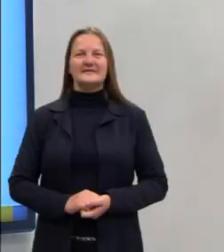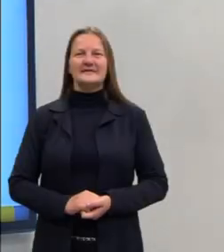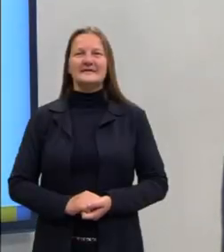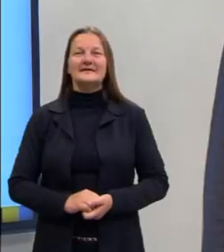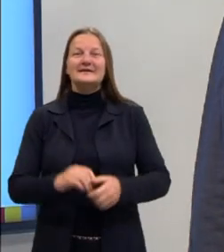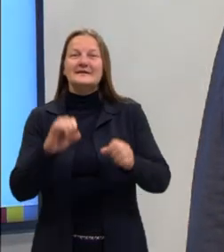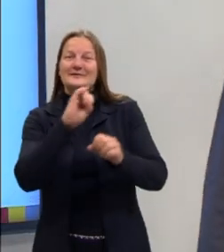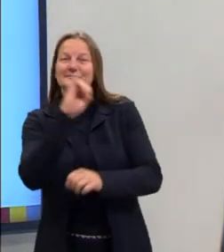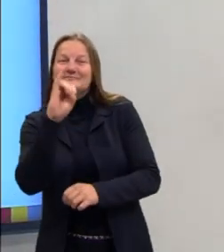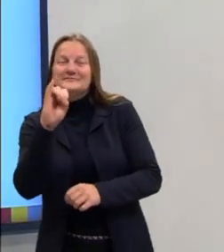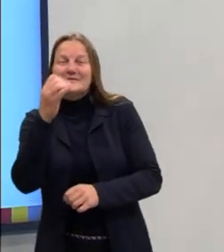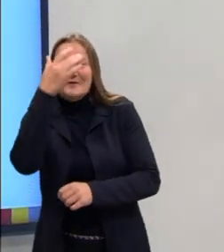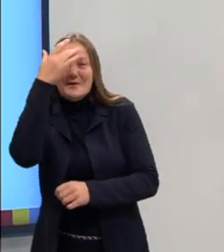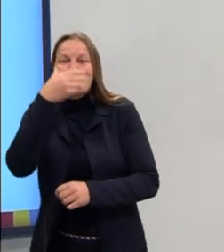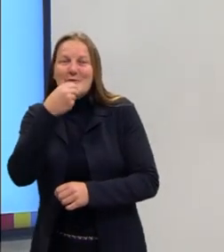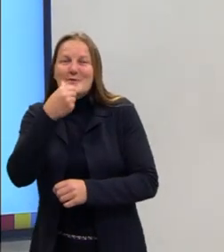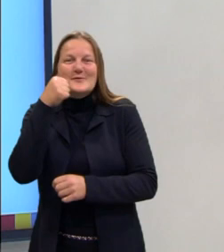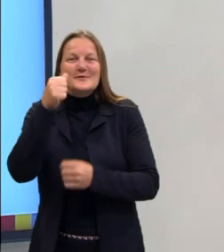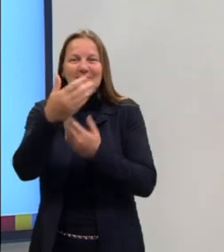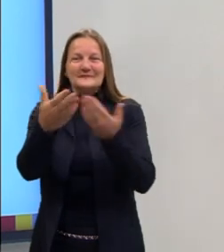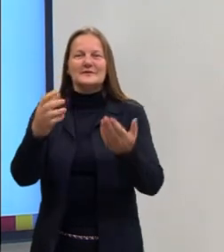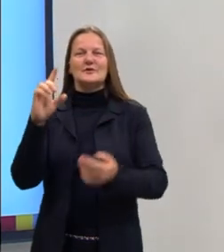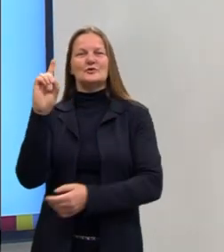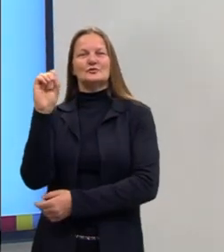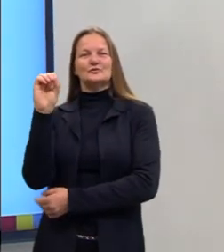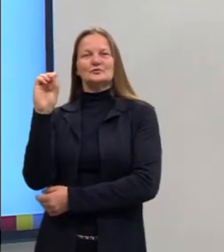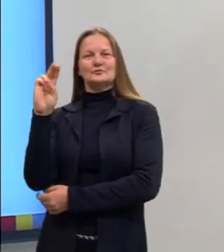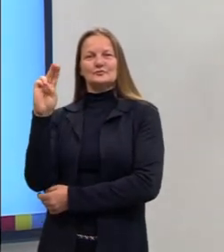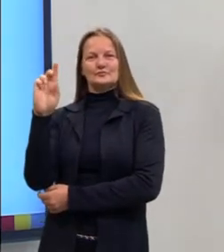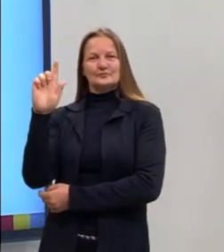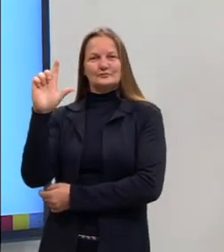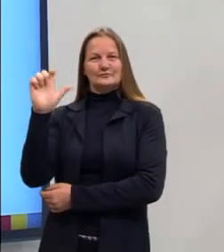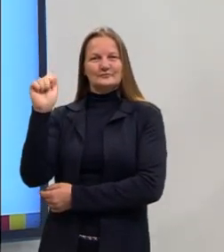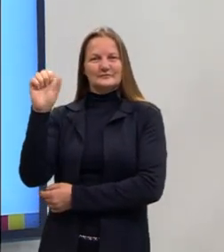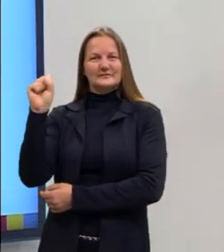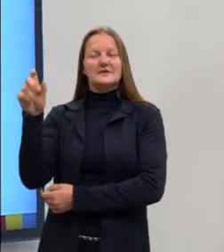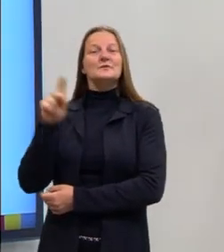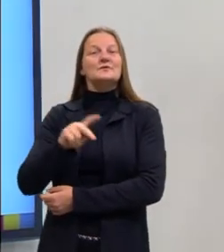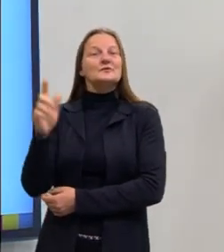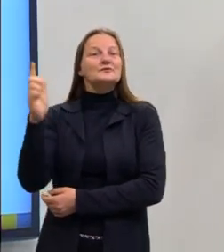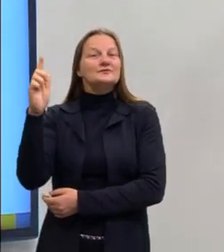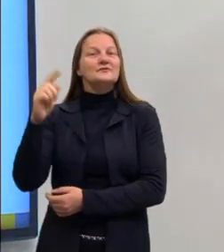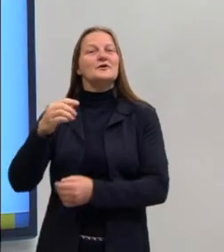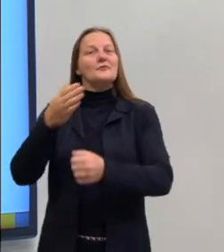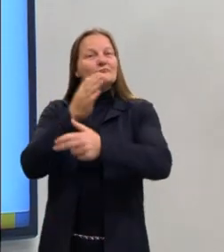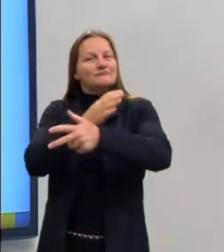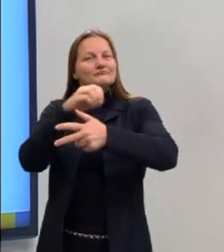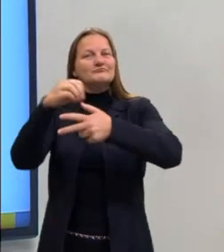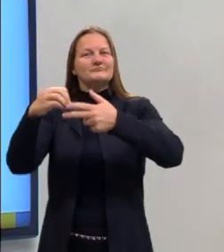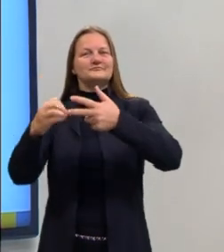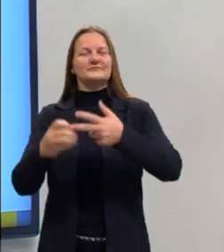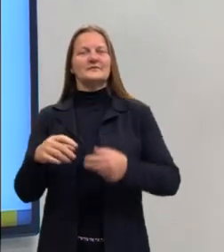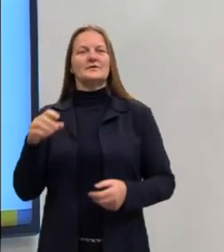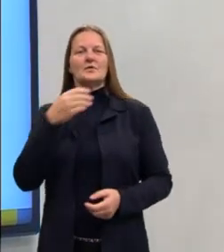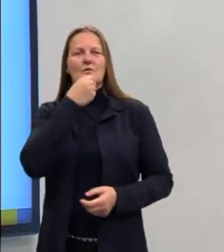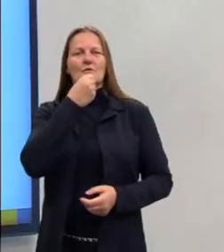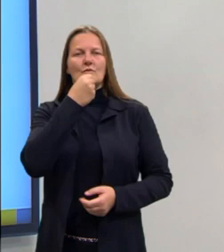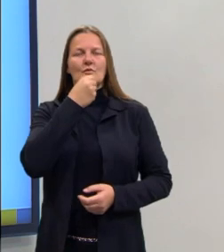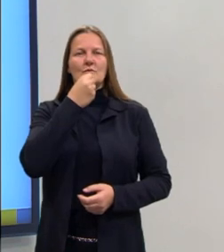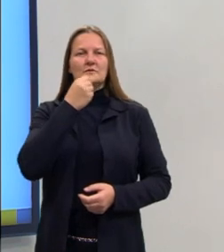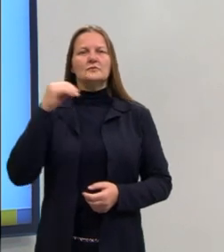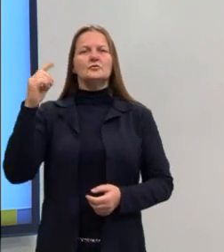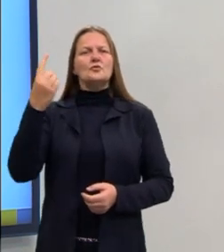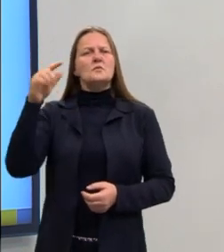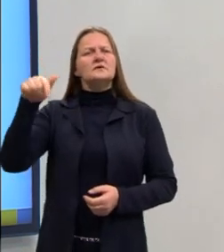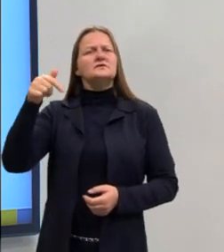Olá, meninos e meninas, tudo bem? Professor Douglas, professor de Geografia do nosso projeto para a Enem, certo? Eu sou um homem de 1